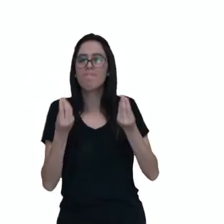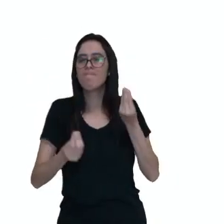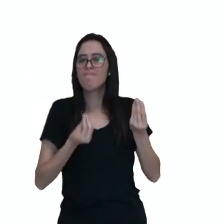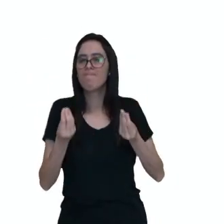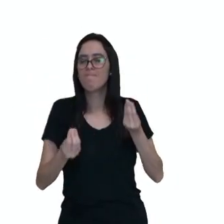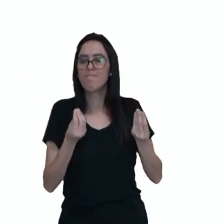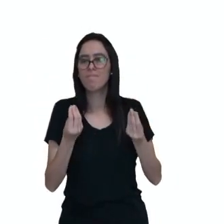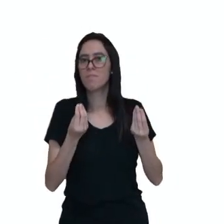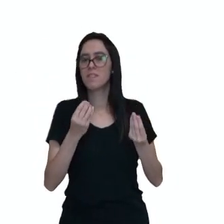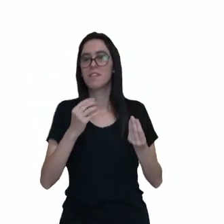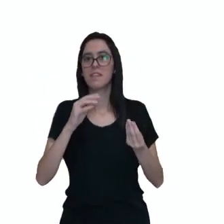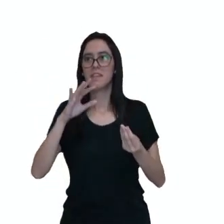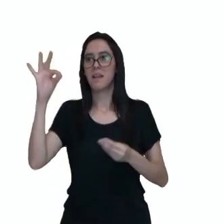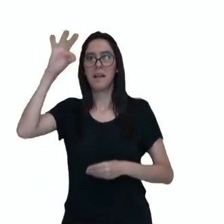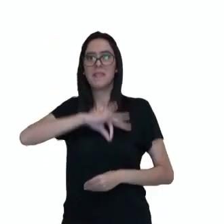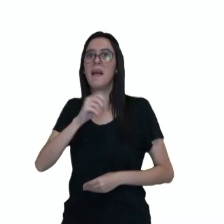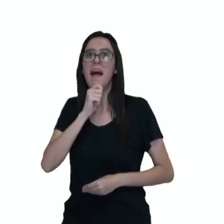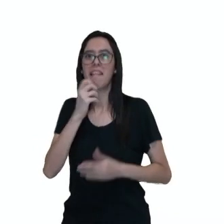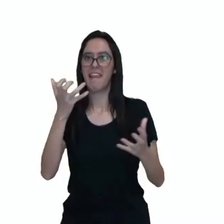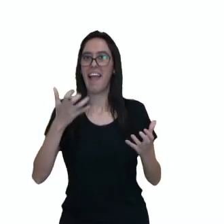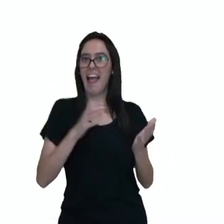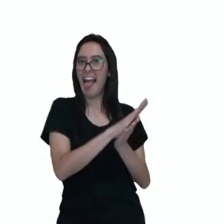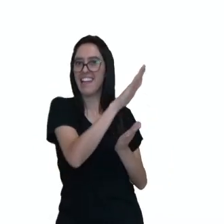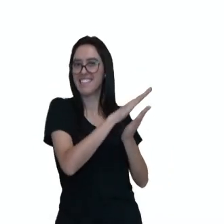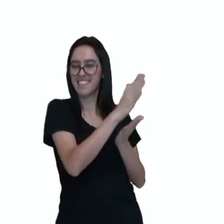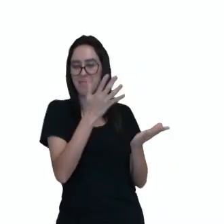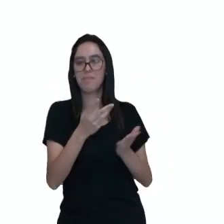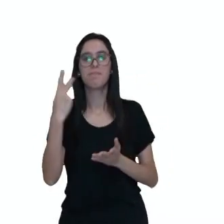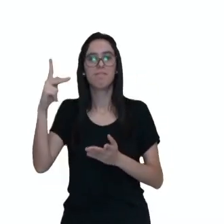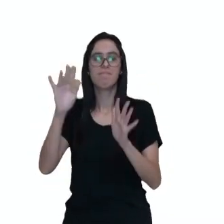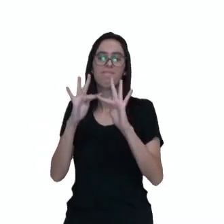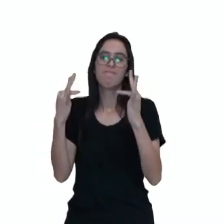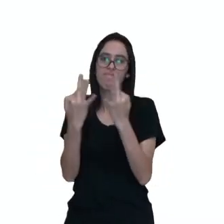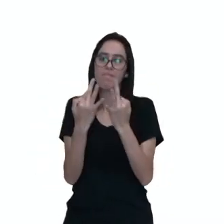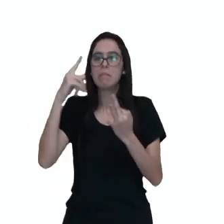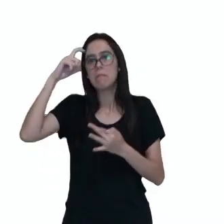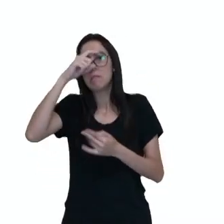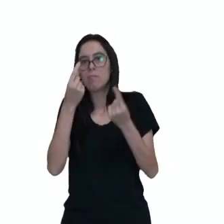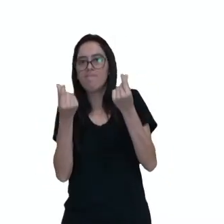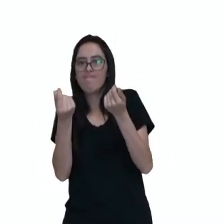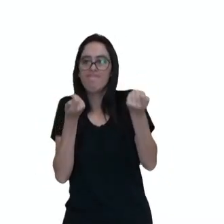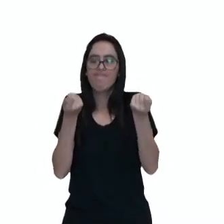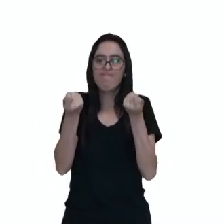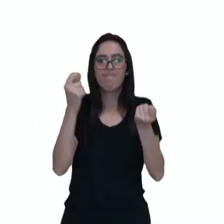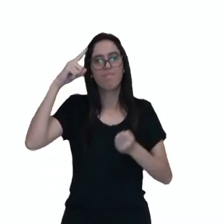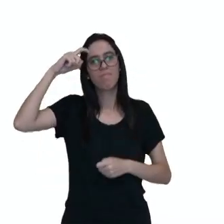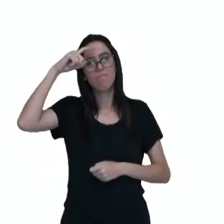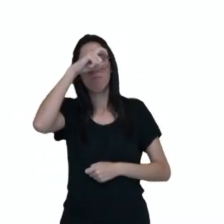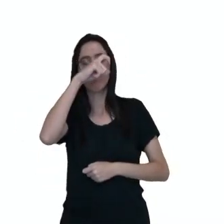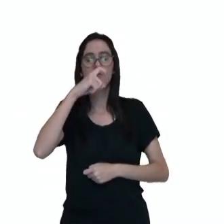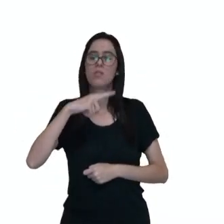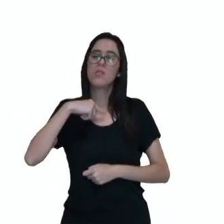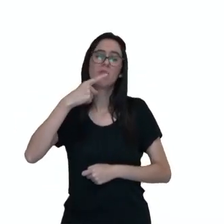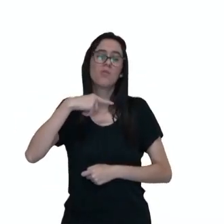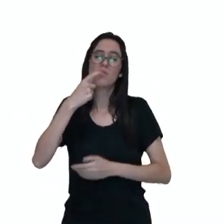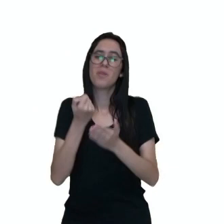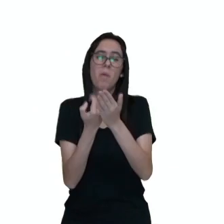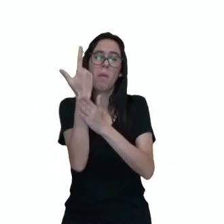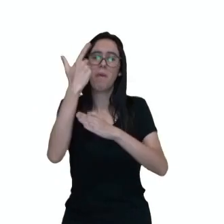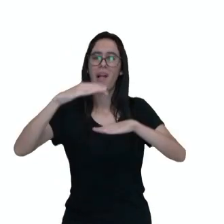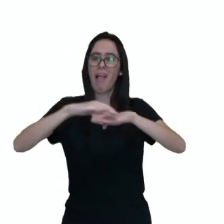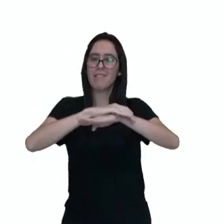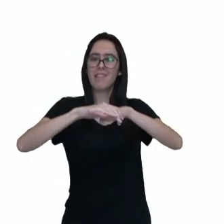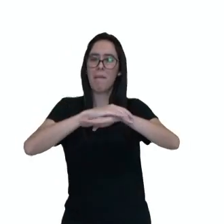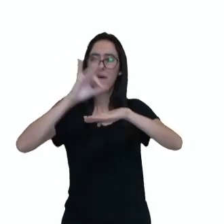Nem chegou ainda, já tem quantos? A família dela está passando por dificuldades financeiras e não está em condições de comprar aquele tênis da moda